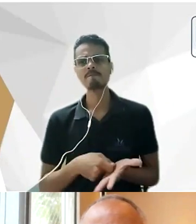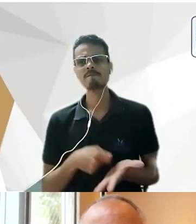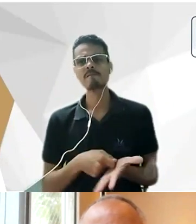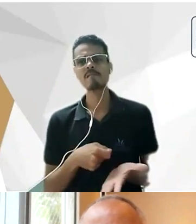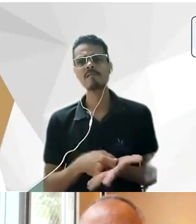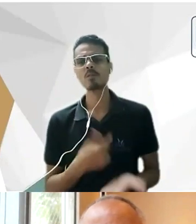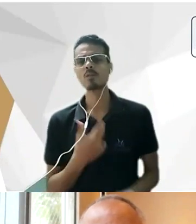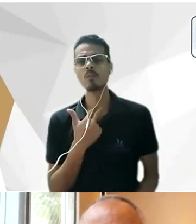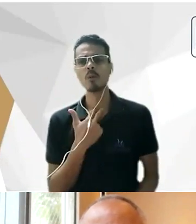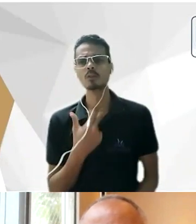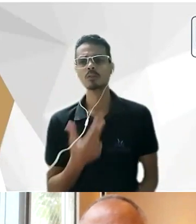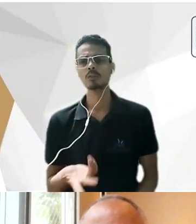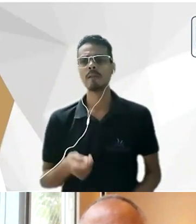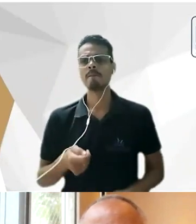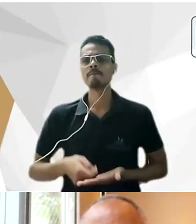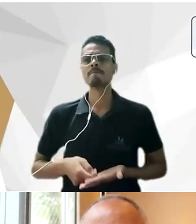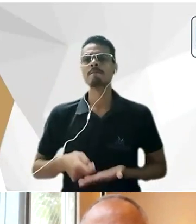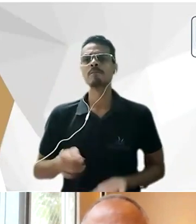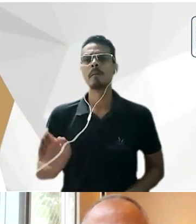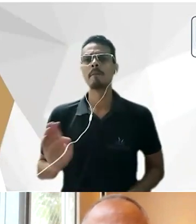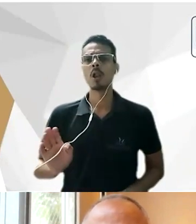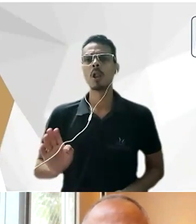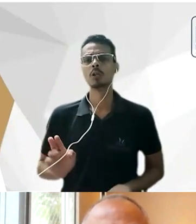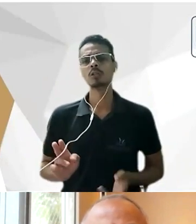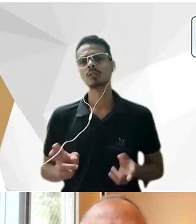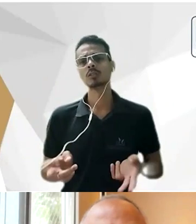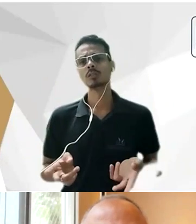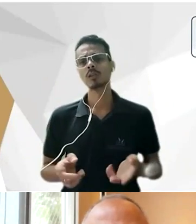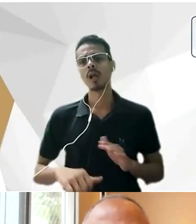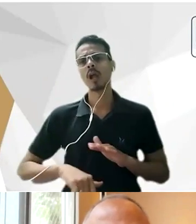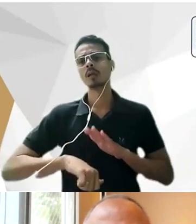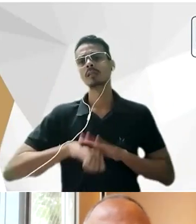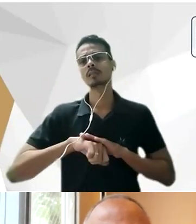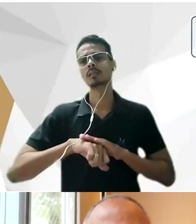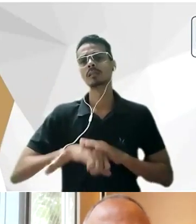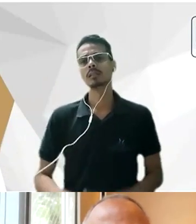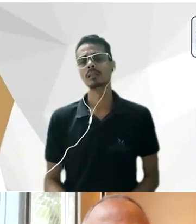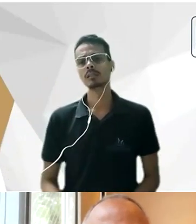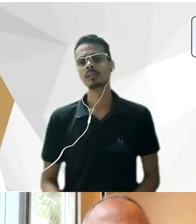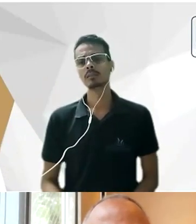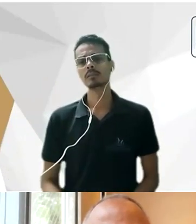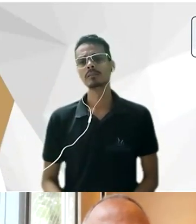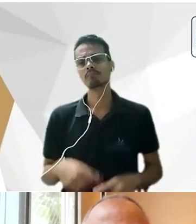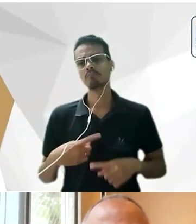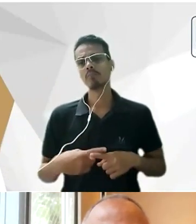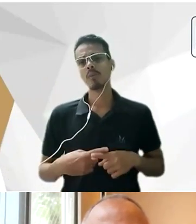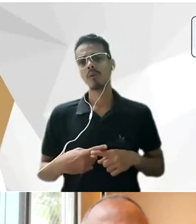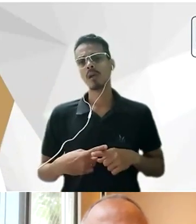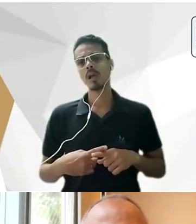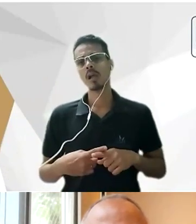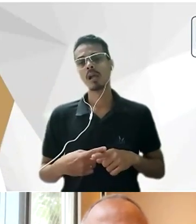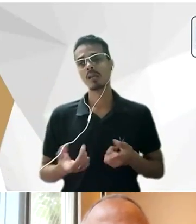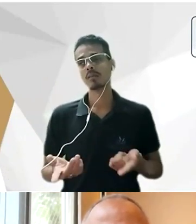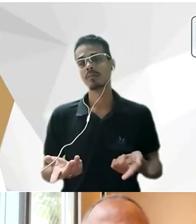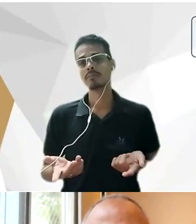não pode haver um determinismo biológico em relação ao crime porque se fosse assim